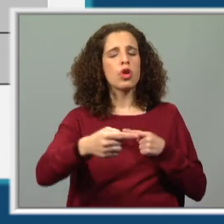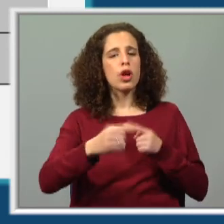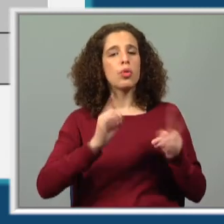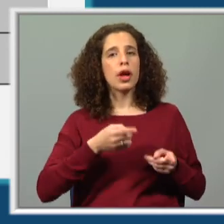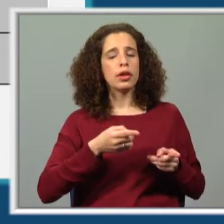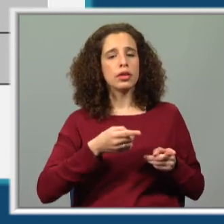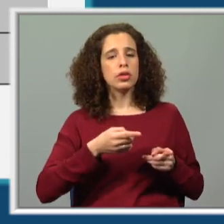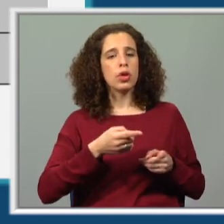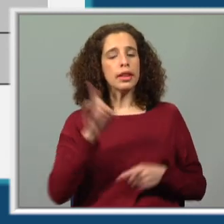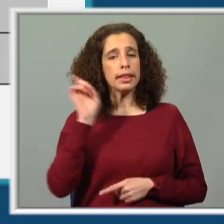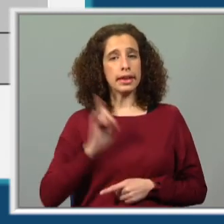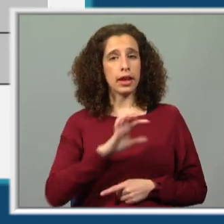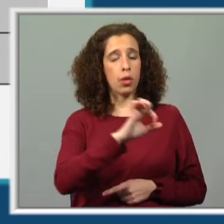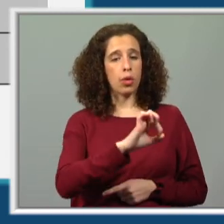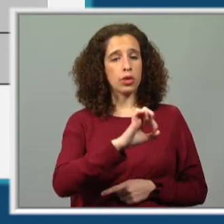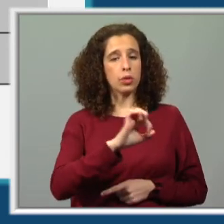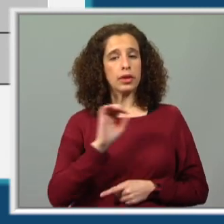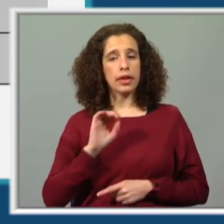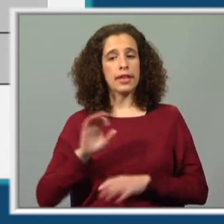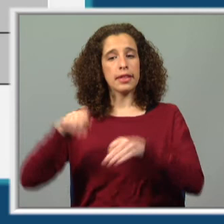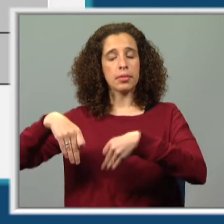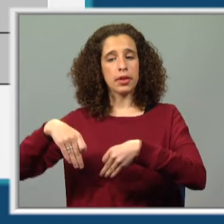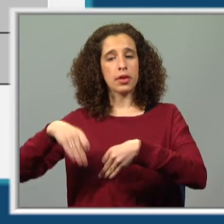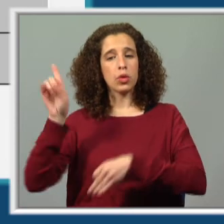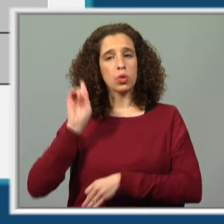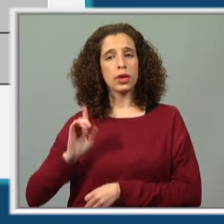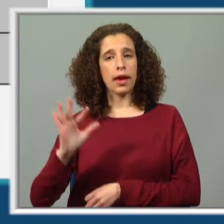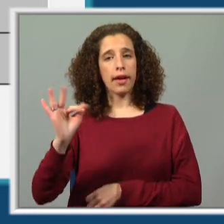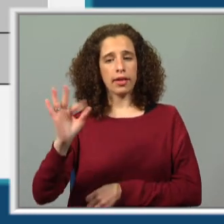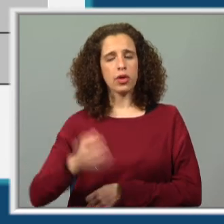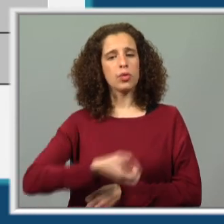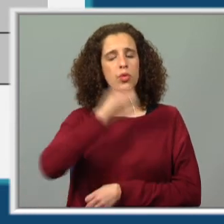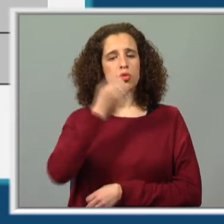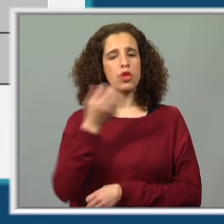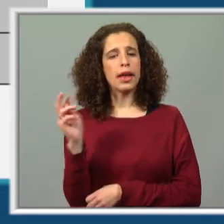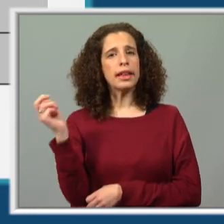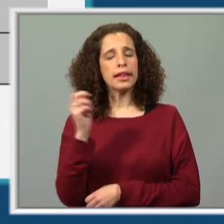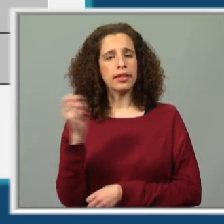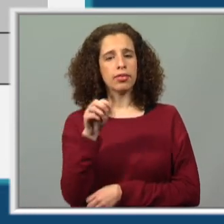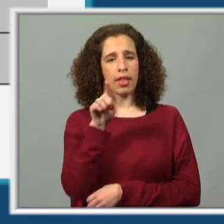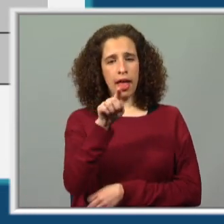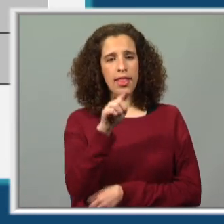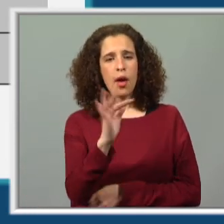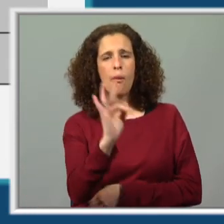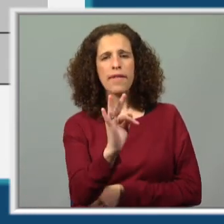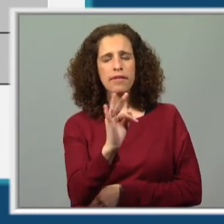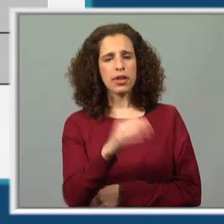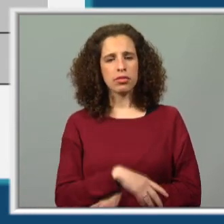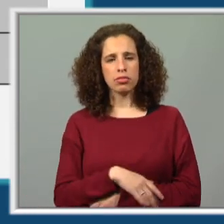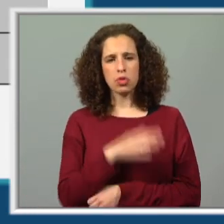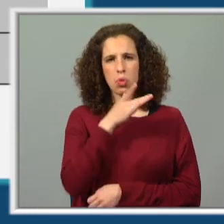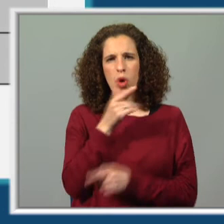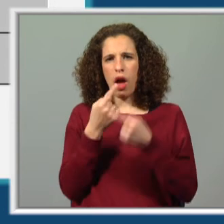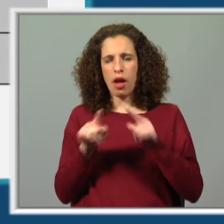No dia 8 e terminava no dia 14. Boa. Mas aí a terceira? Até tem ali um F, assim, uma